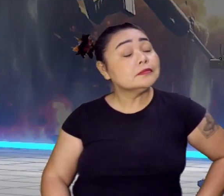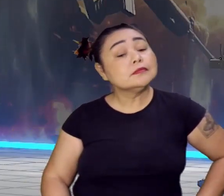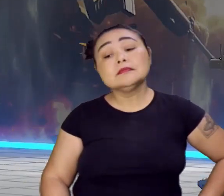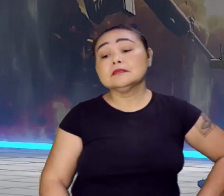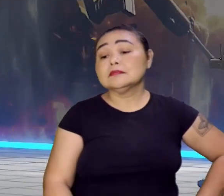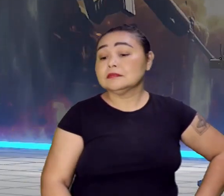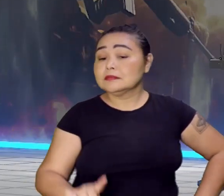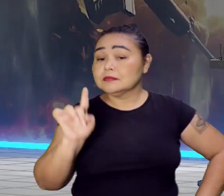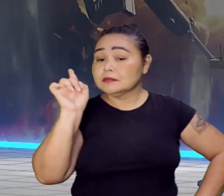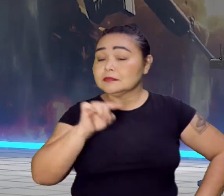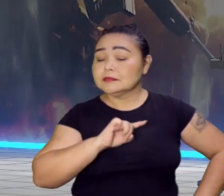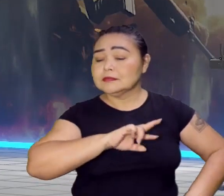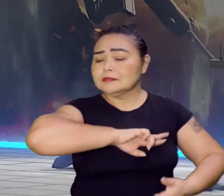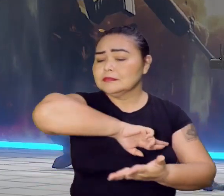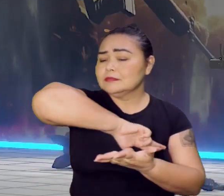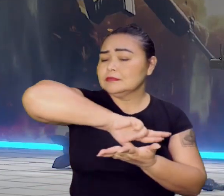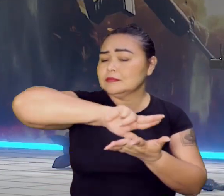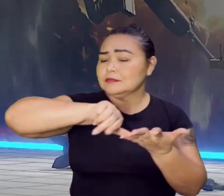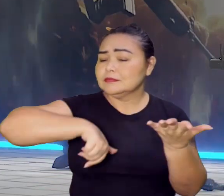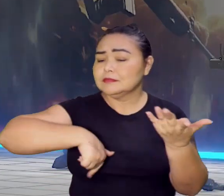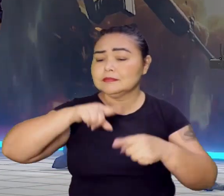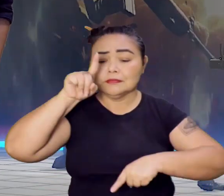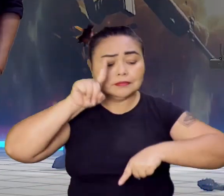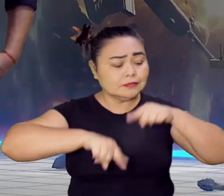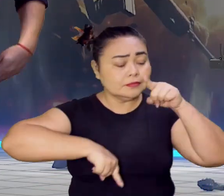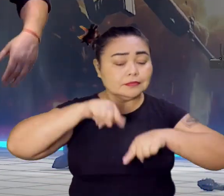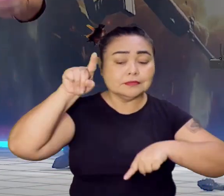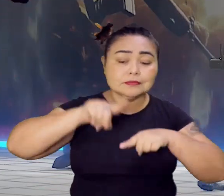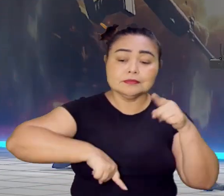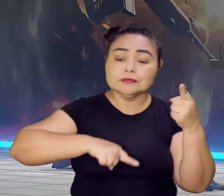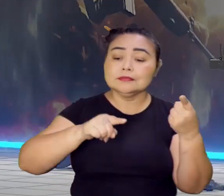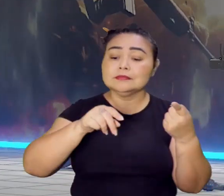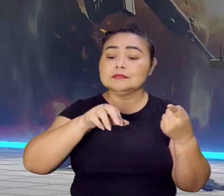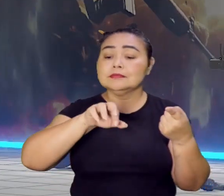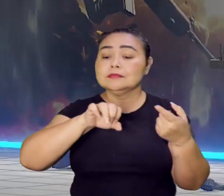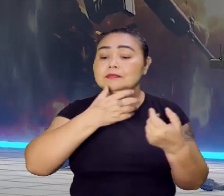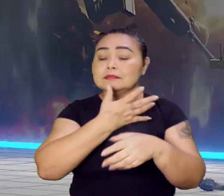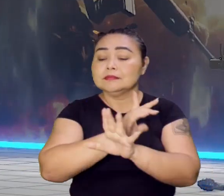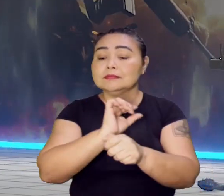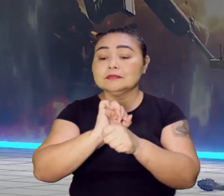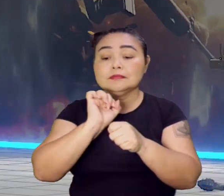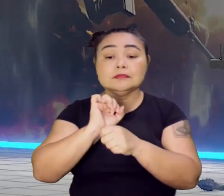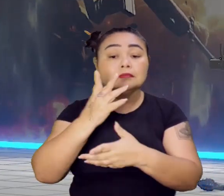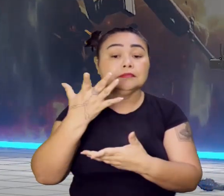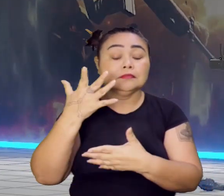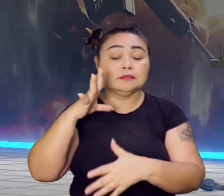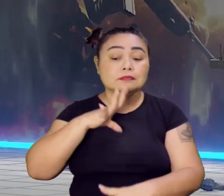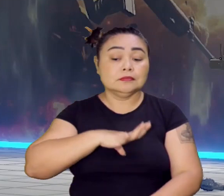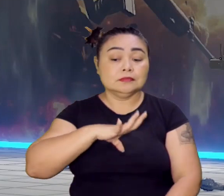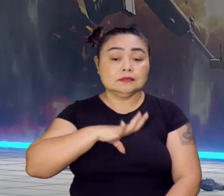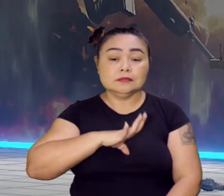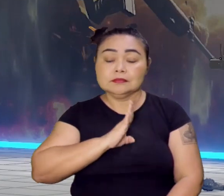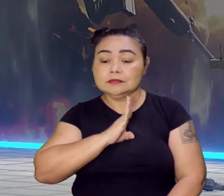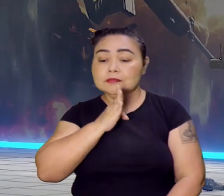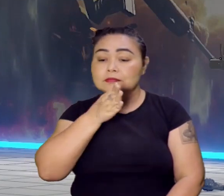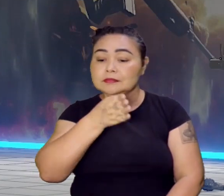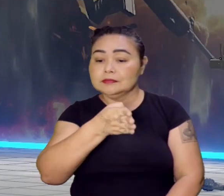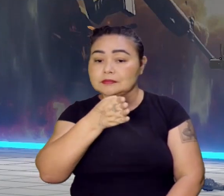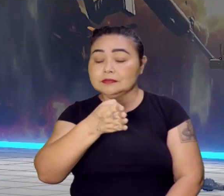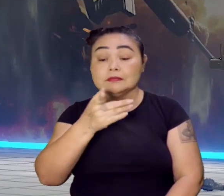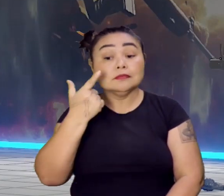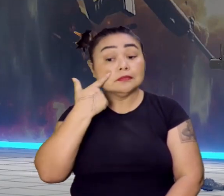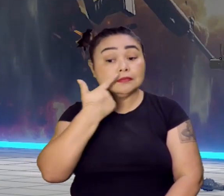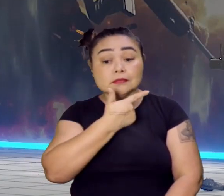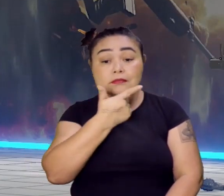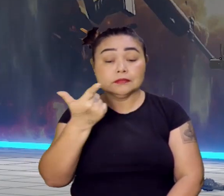Aí as drogas do sertão, os portugueses começam a explorar drogas do sertão, começam a adentrar. É isso que nós vamos ver agora?